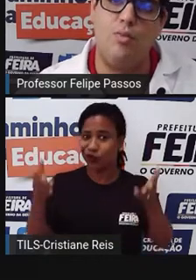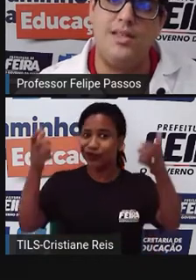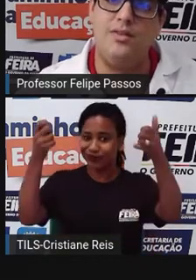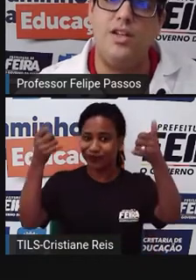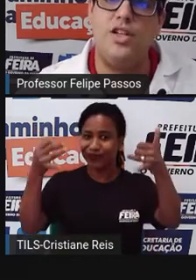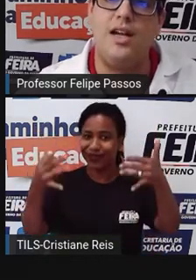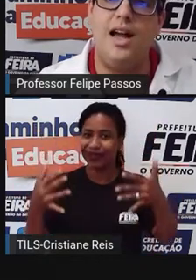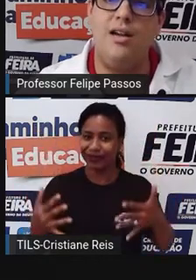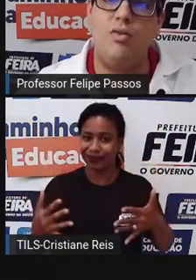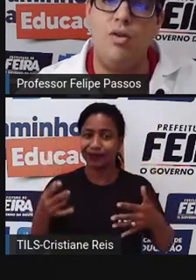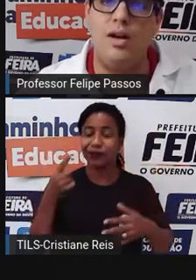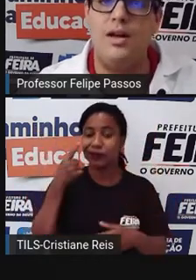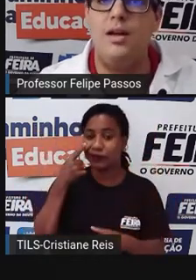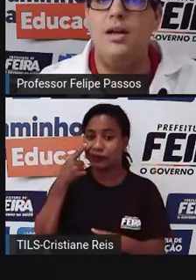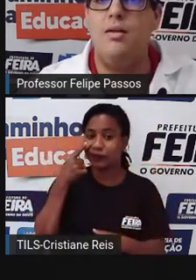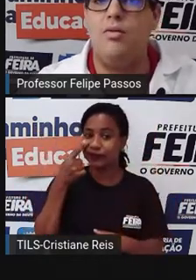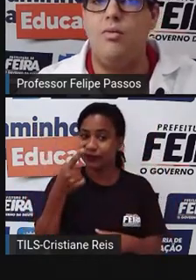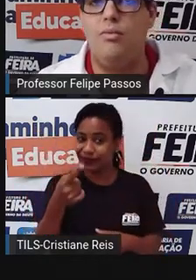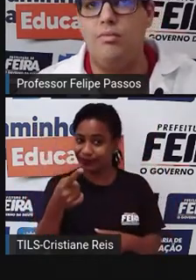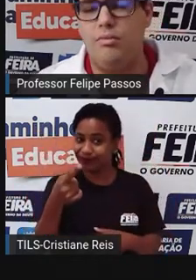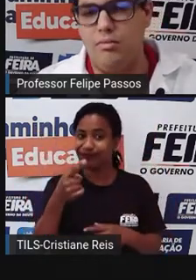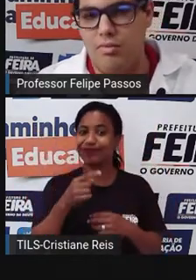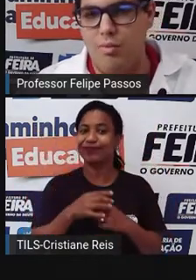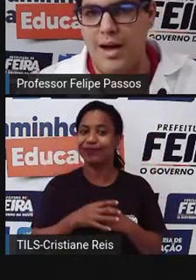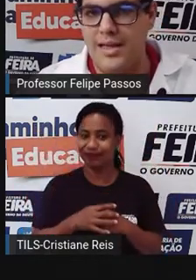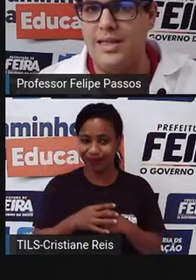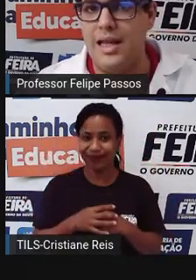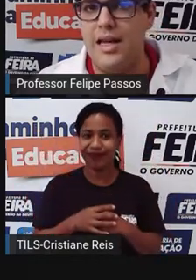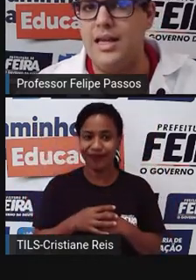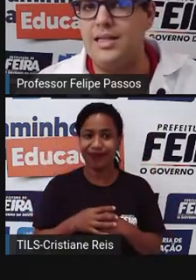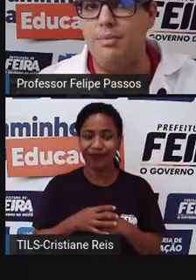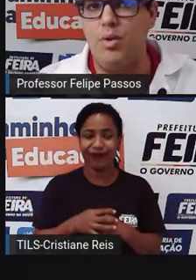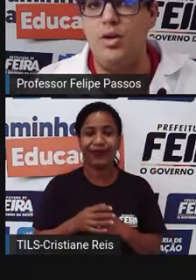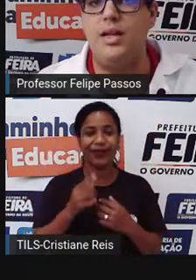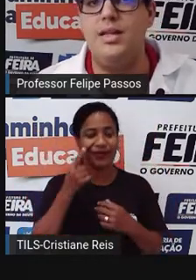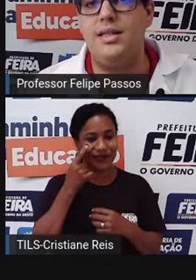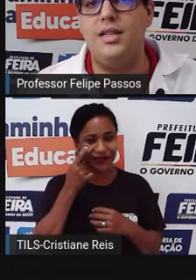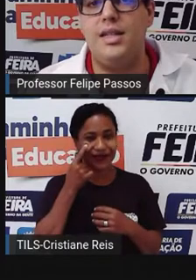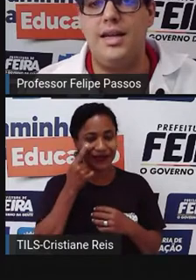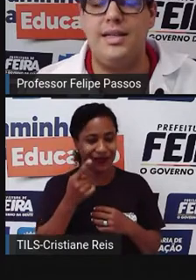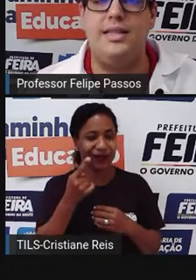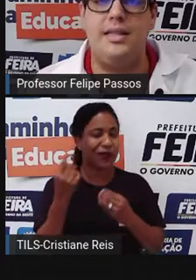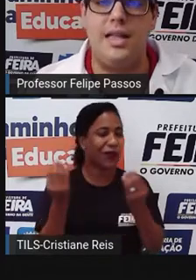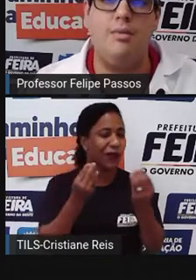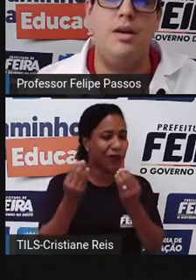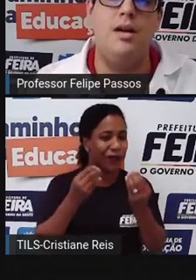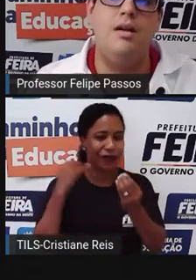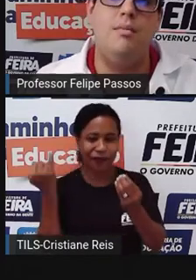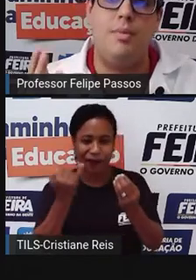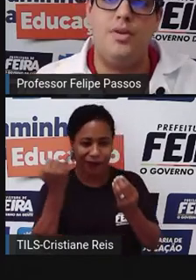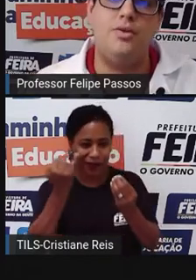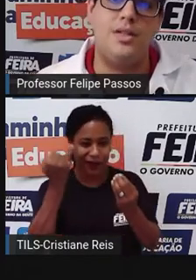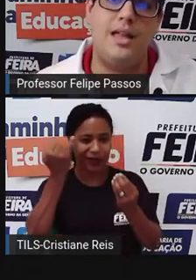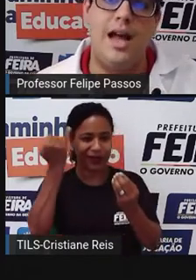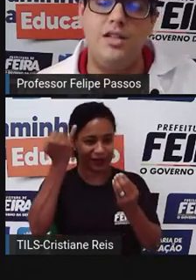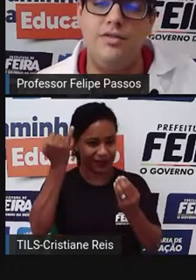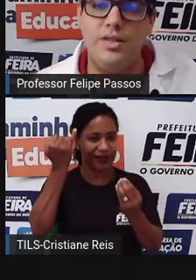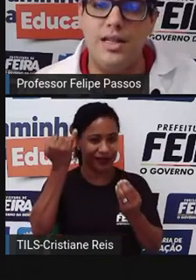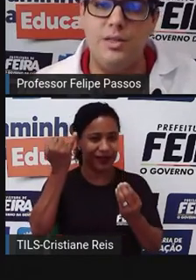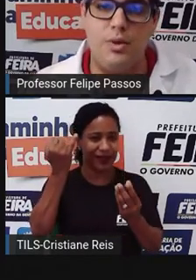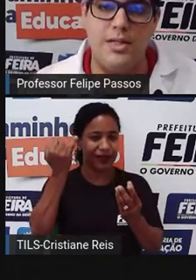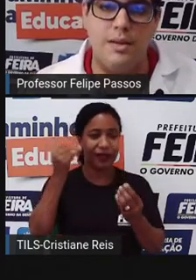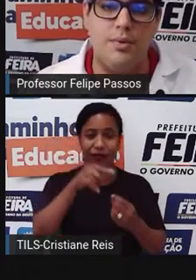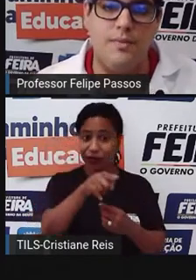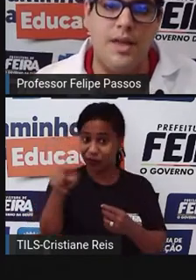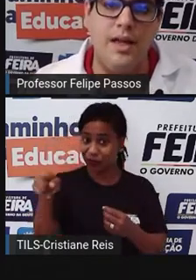pessoas estão começando a enxergar agora com mais interesse a importância de trazer esse tema para pessoas na idade de